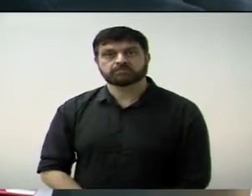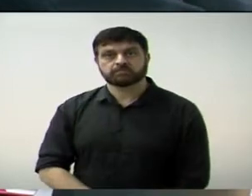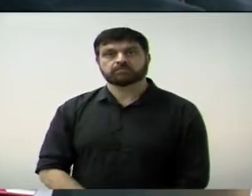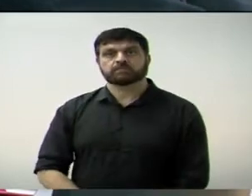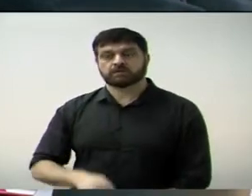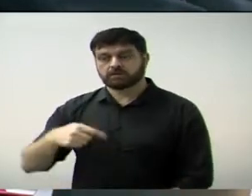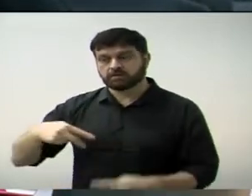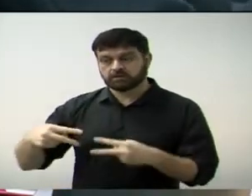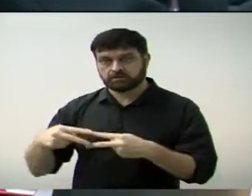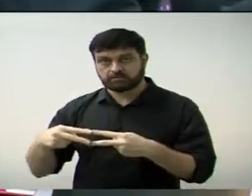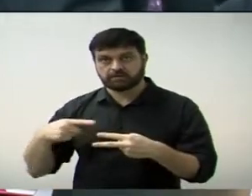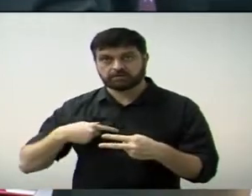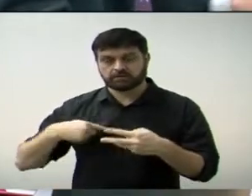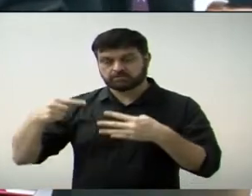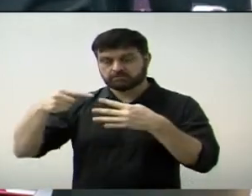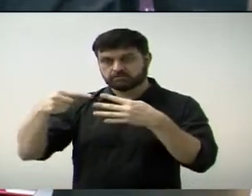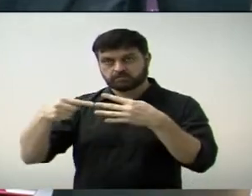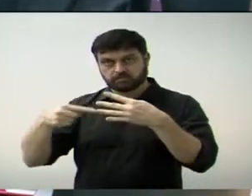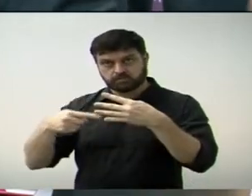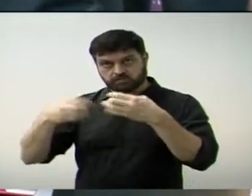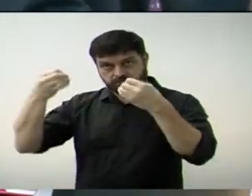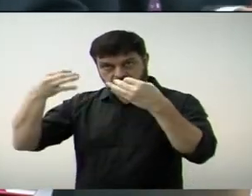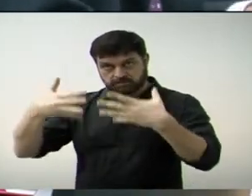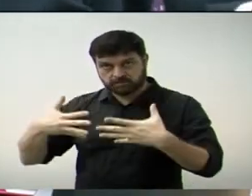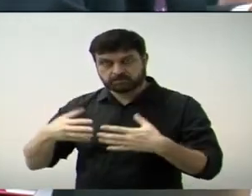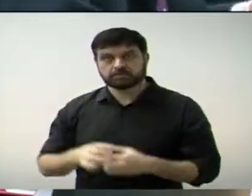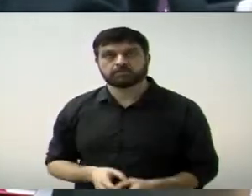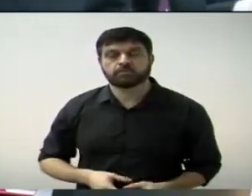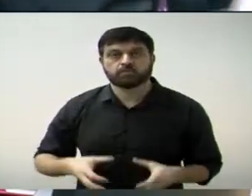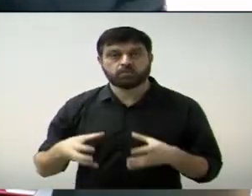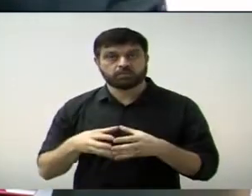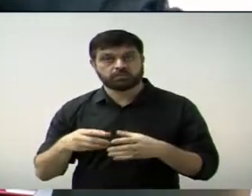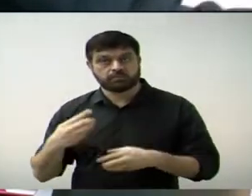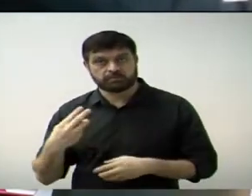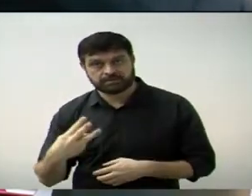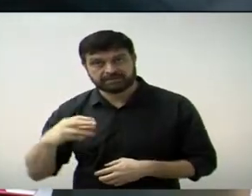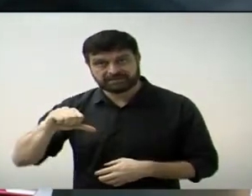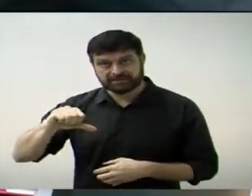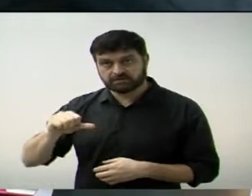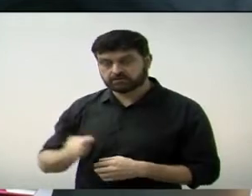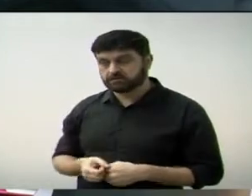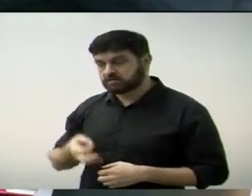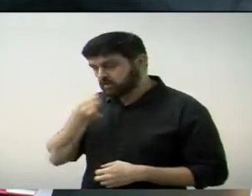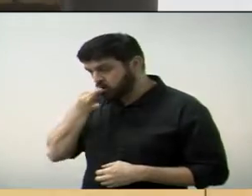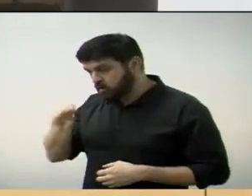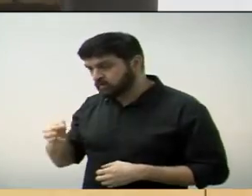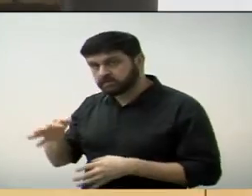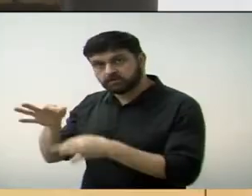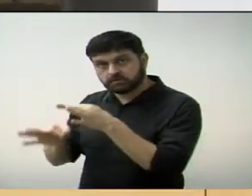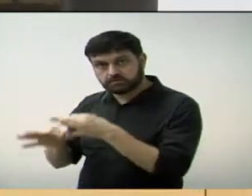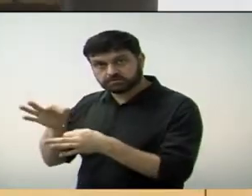município de Paulina e da Outras Providências, parecer 39 da Comissão de Justiça favorável.